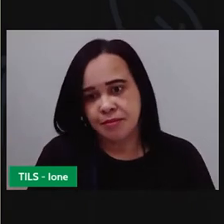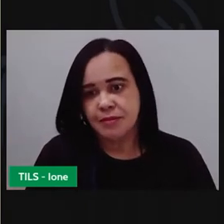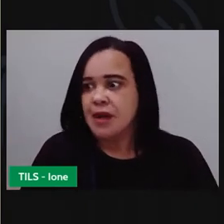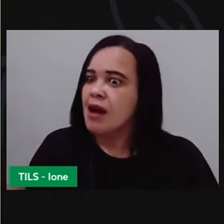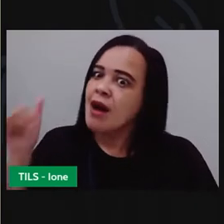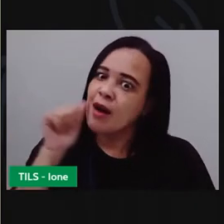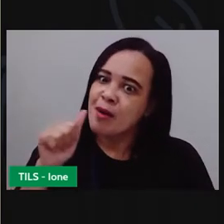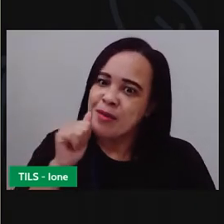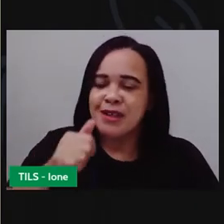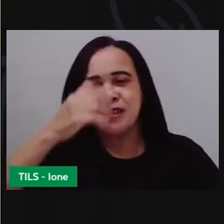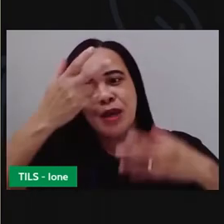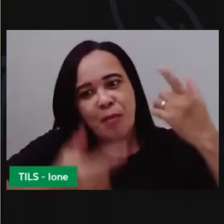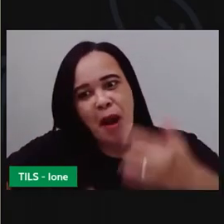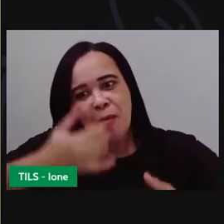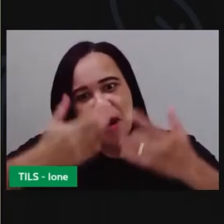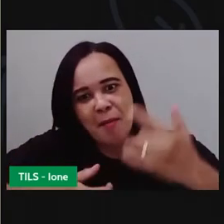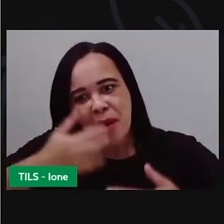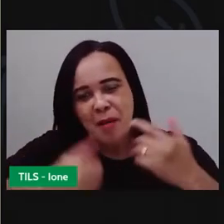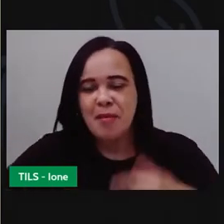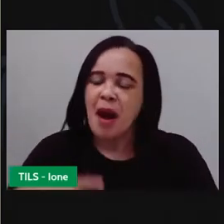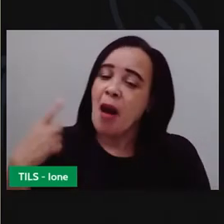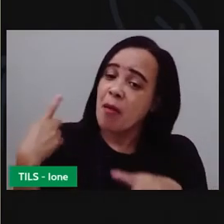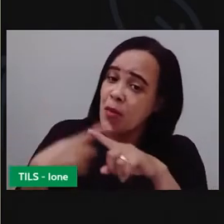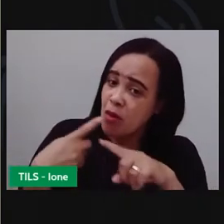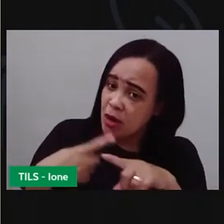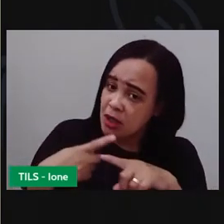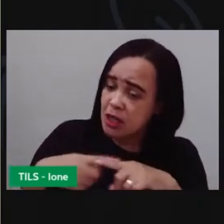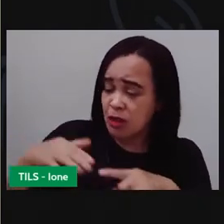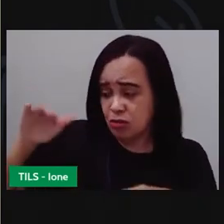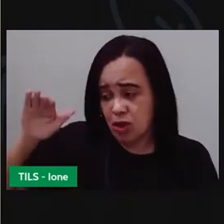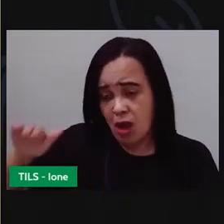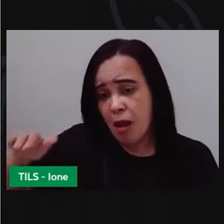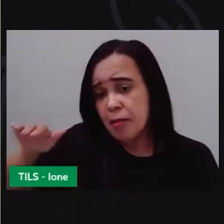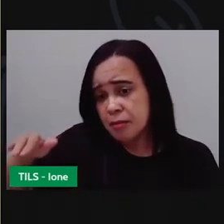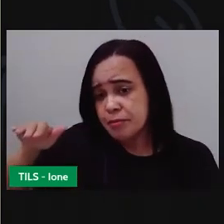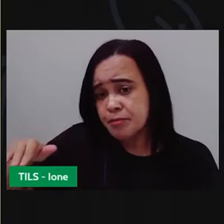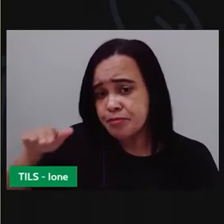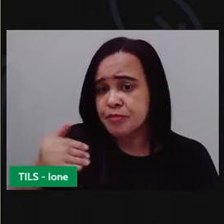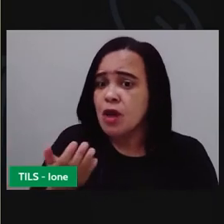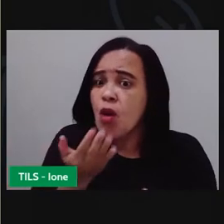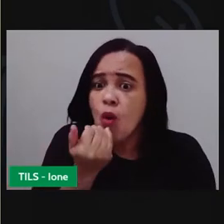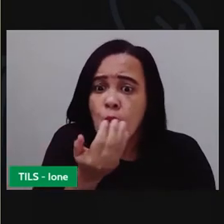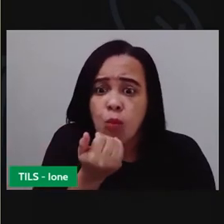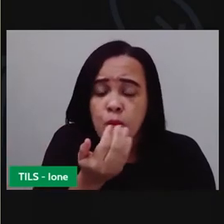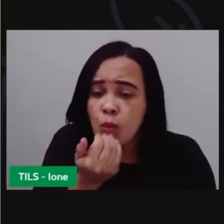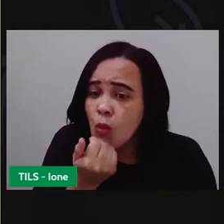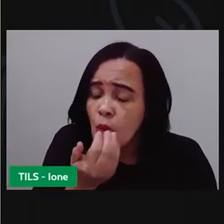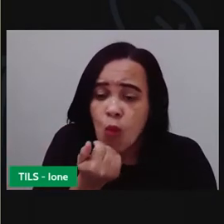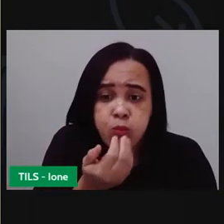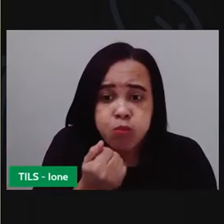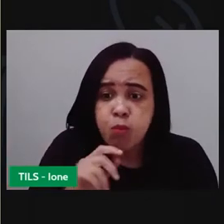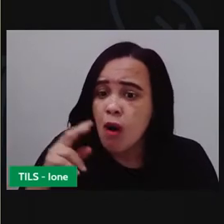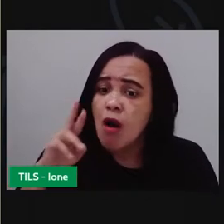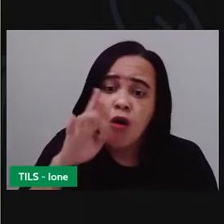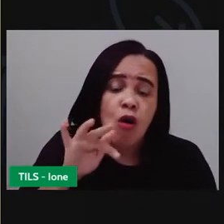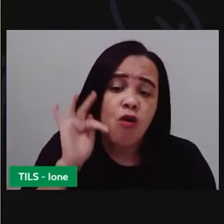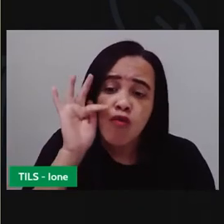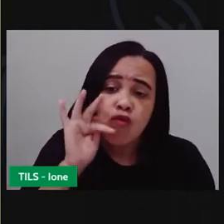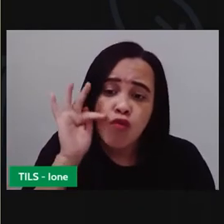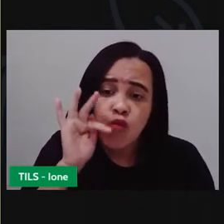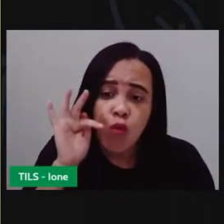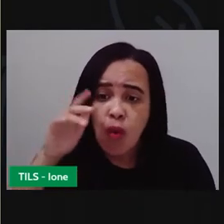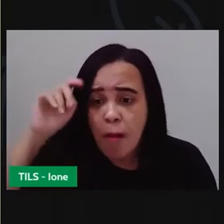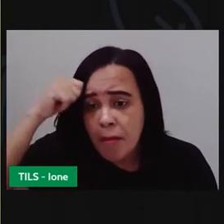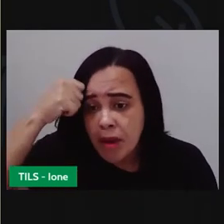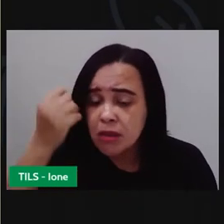menina contou... Foi porque quando eu era pequenininha, eu comi muita jabuticaba. E